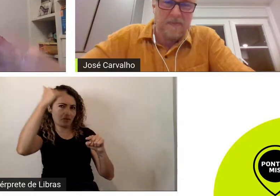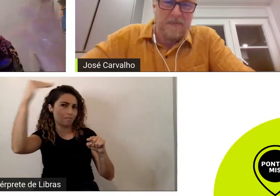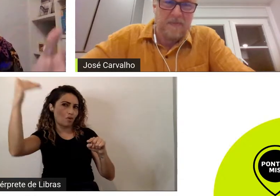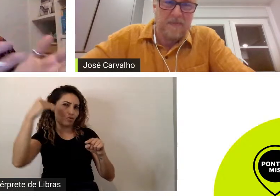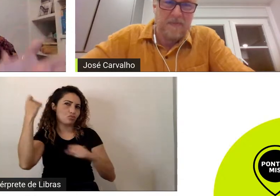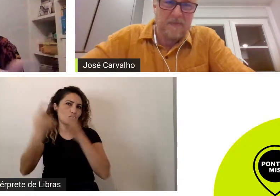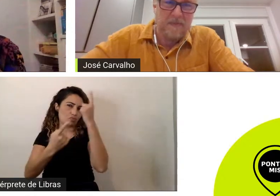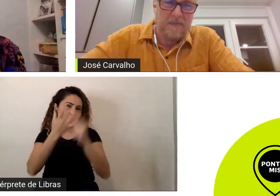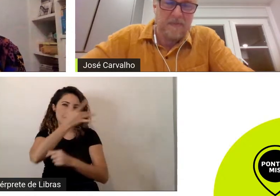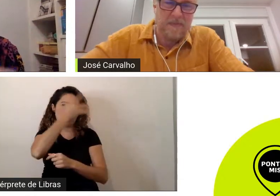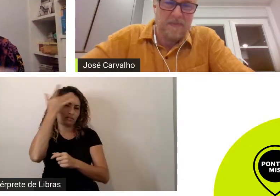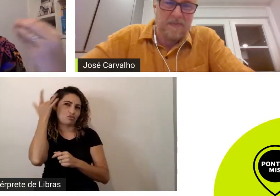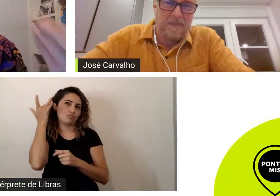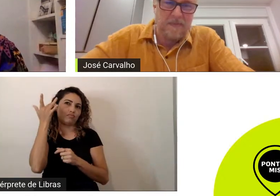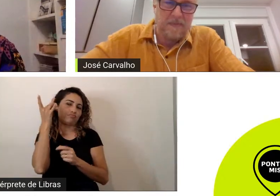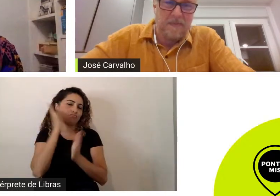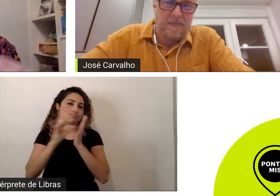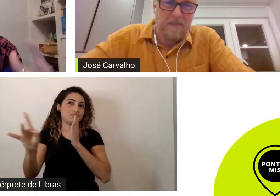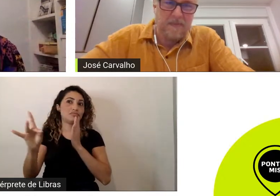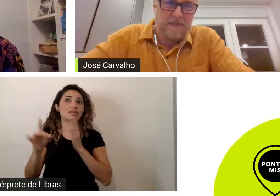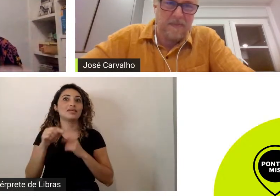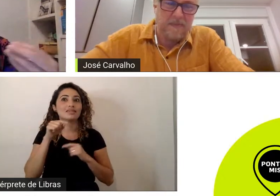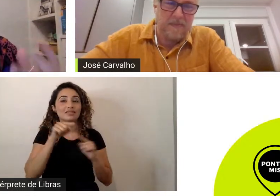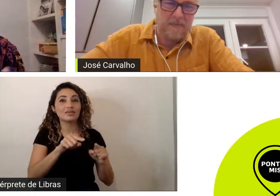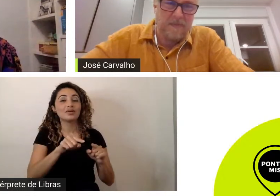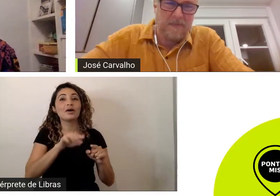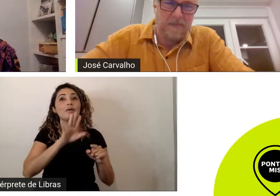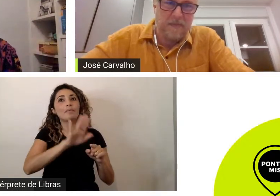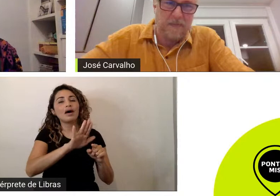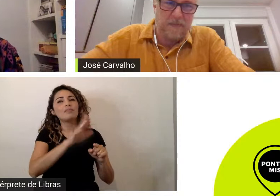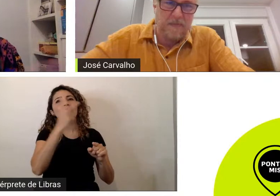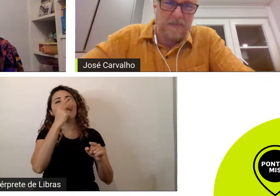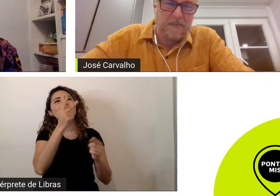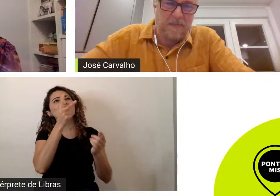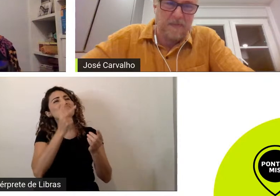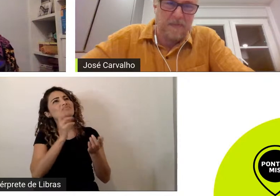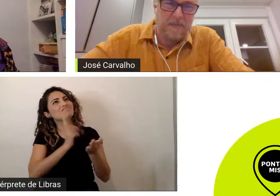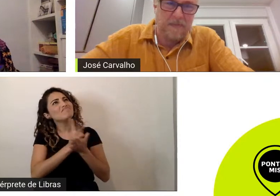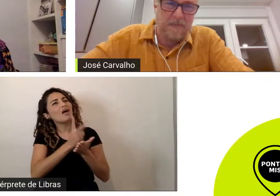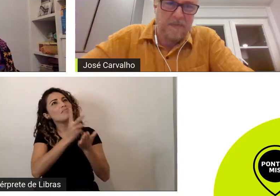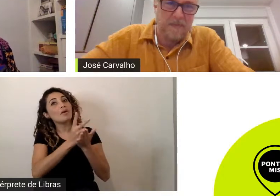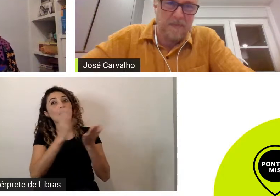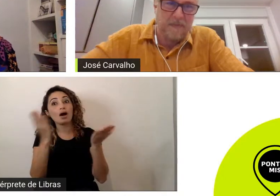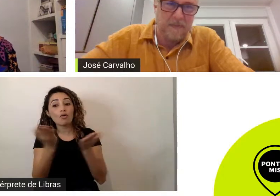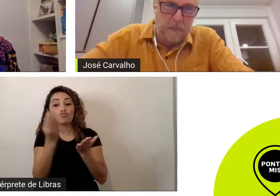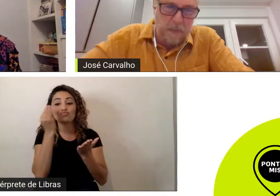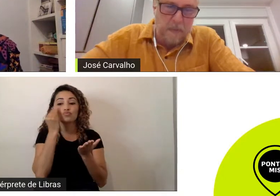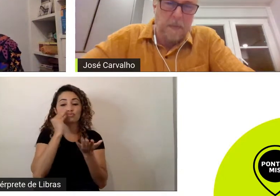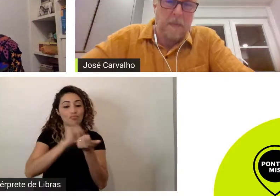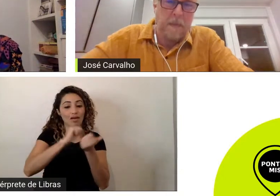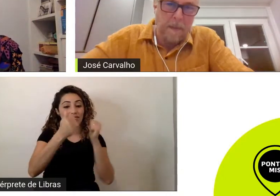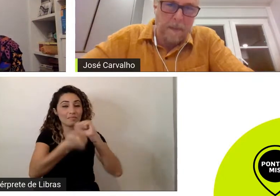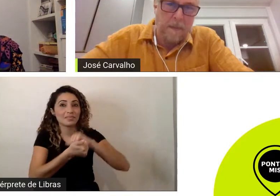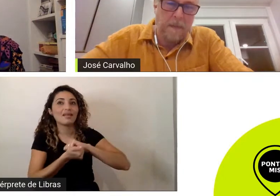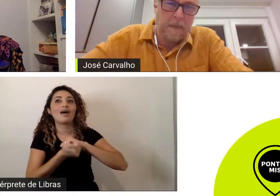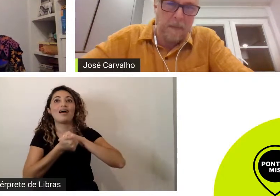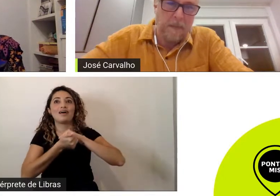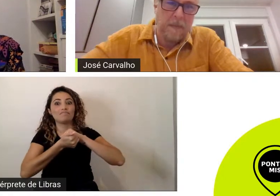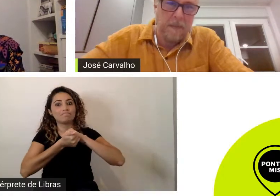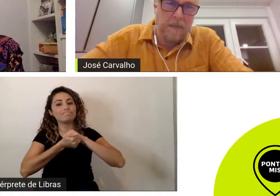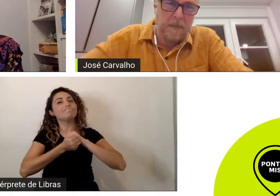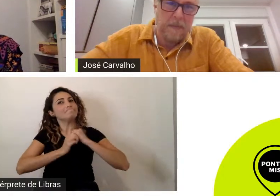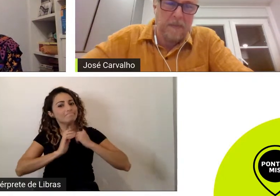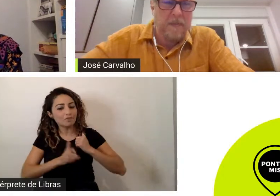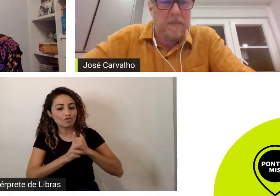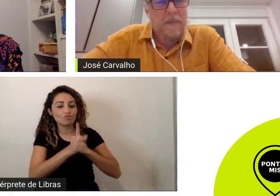muito tempo na mesma coisa mas que está tentando se adaptar está tentando existir e que hoje ganhou uma releitura eu ia te